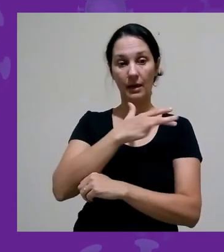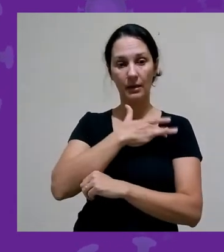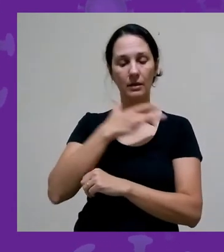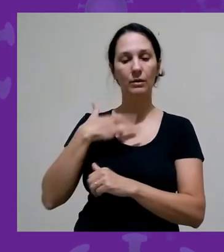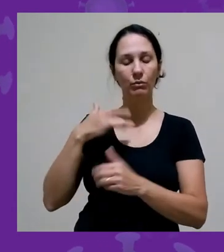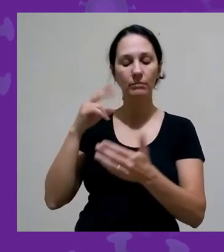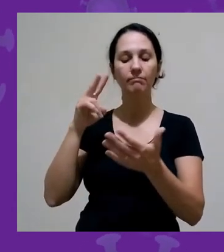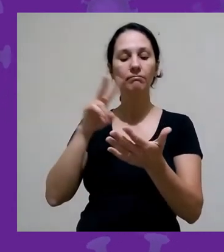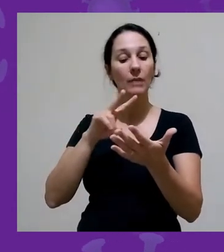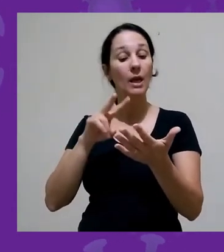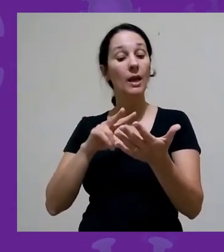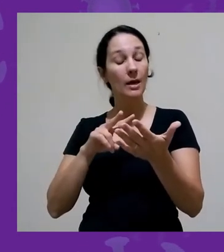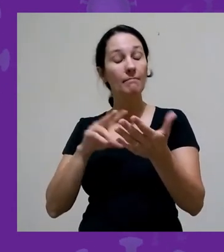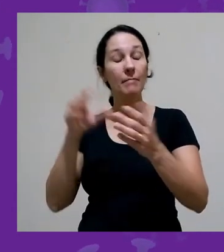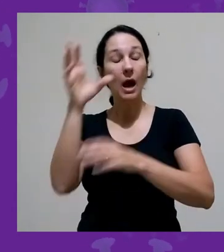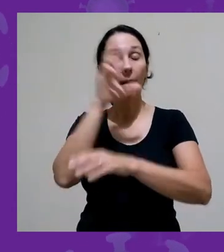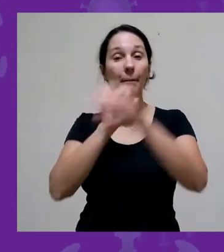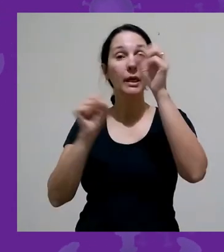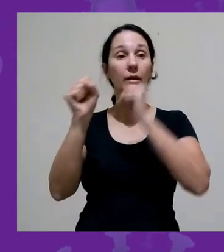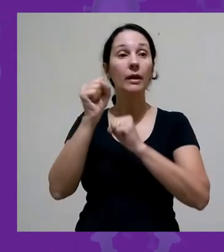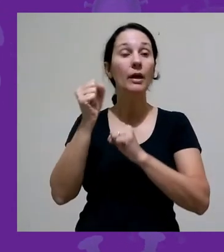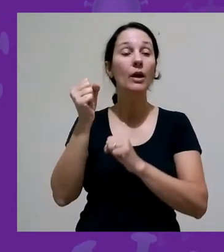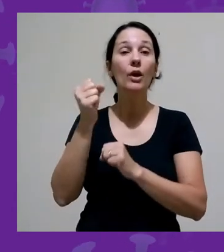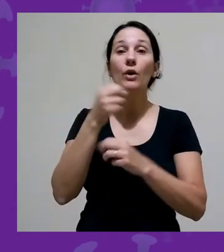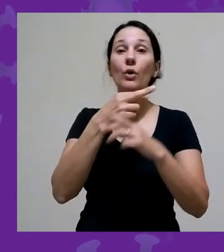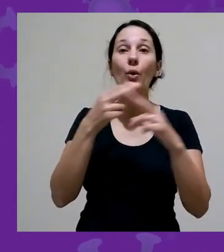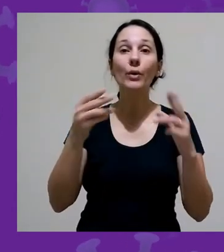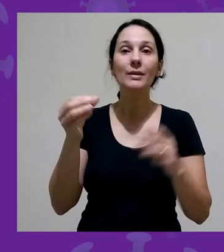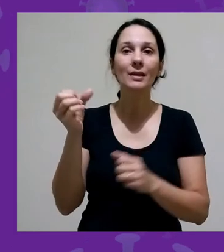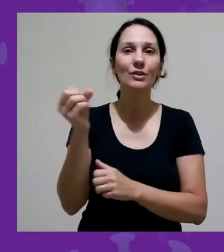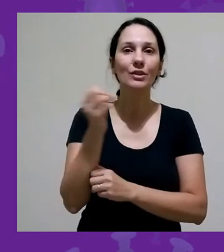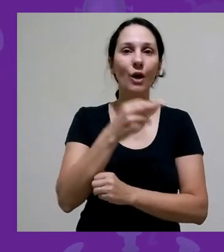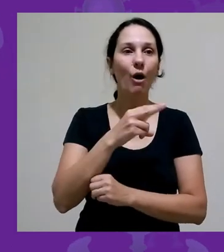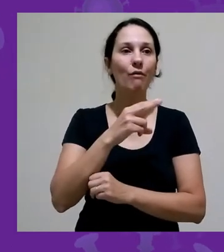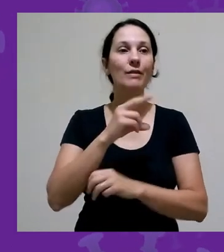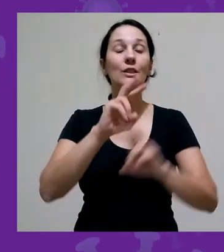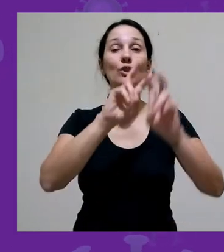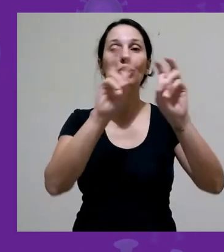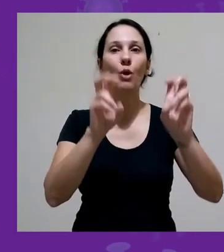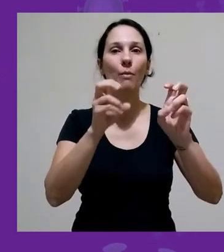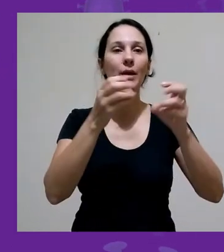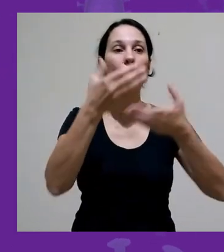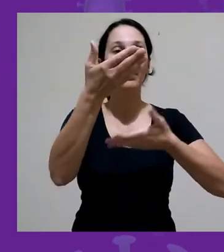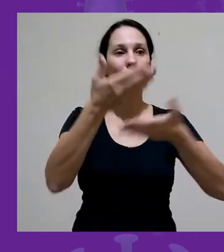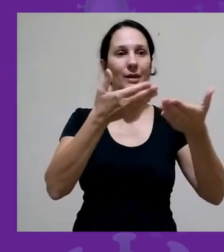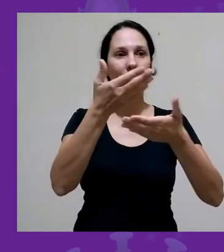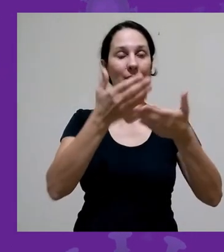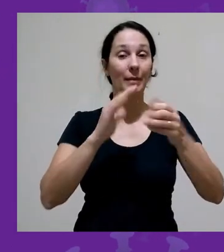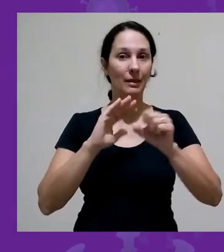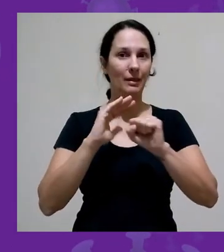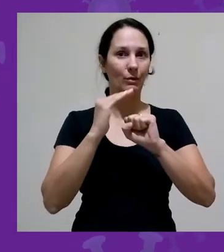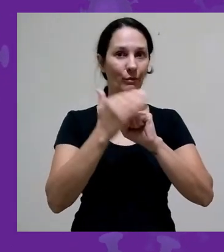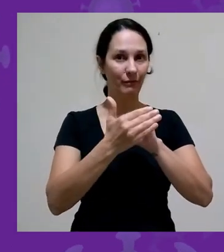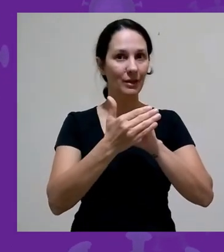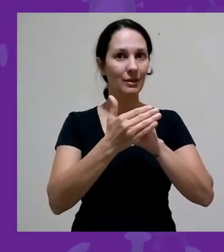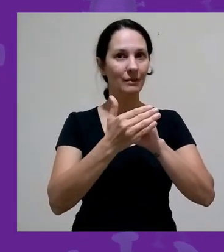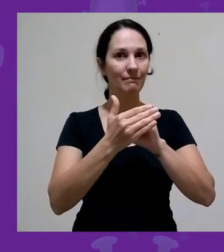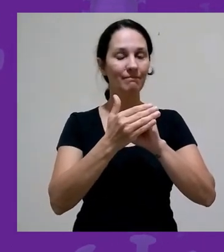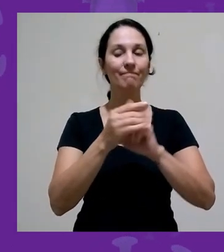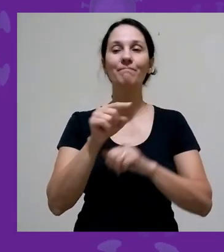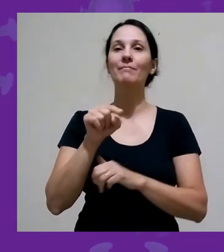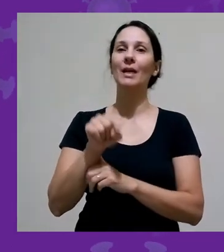leitura, conseguir apreender as novidades em relação ao tratamento e outras coisas relacionadas à COVID,